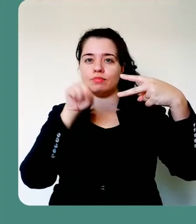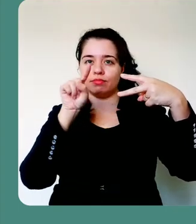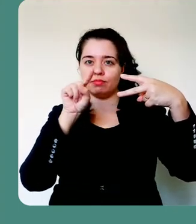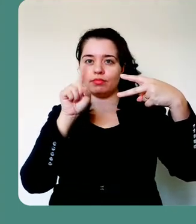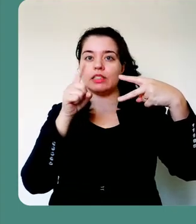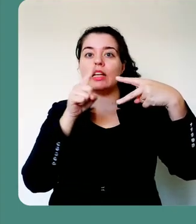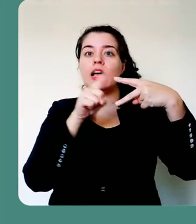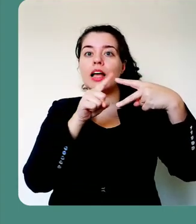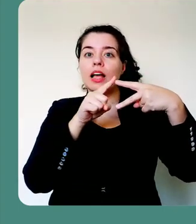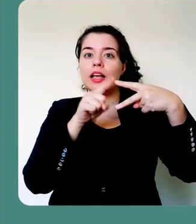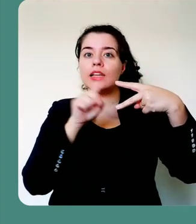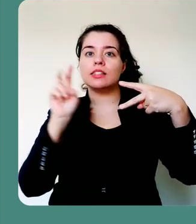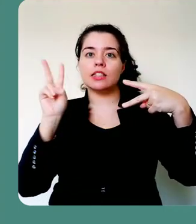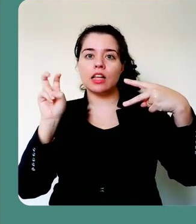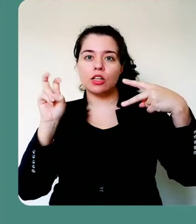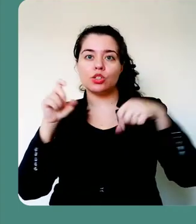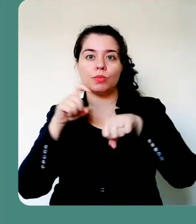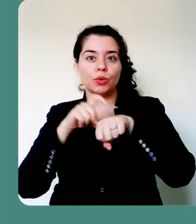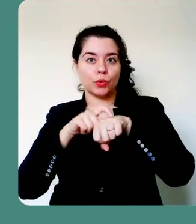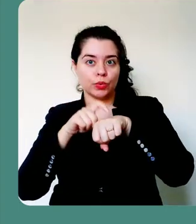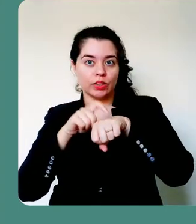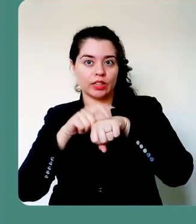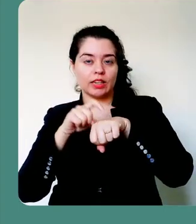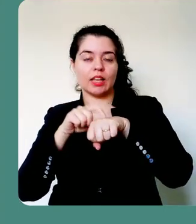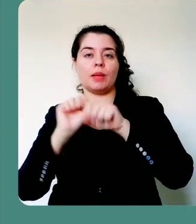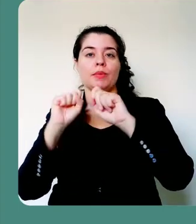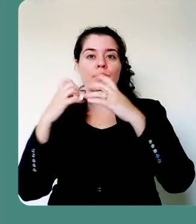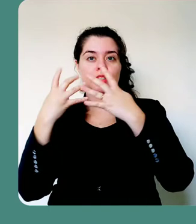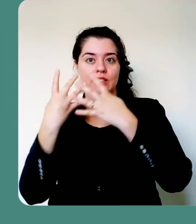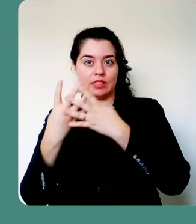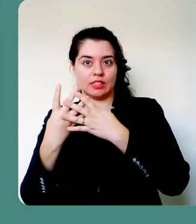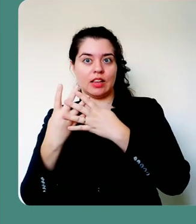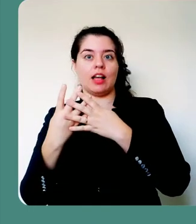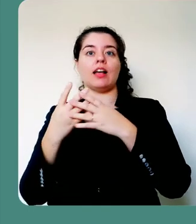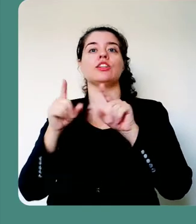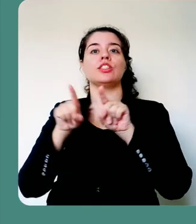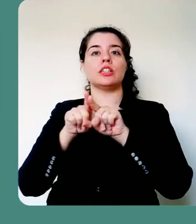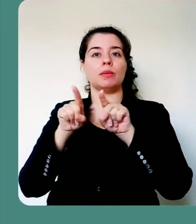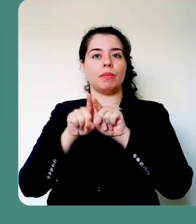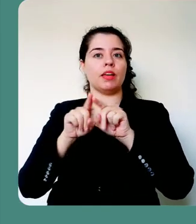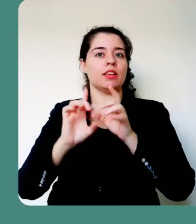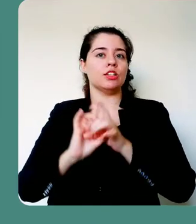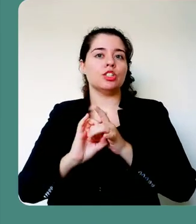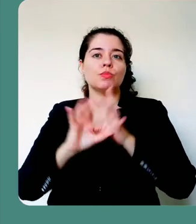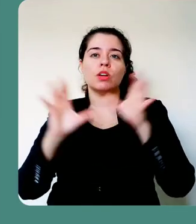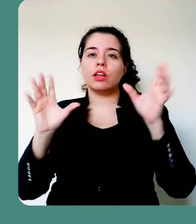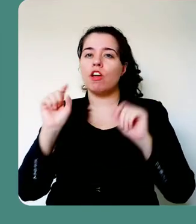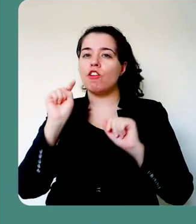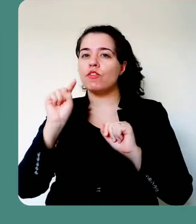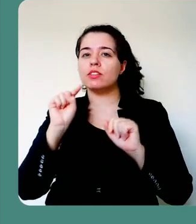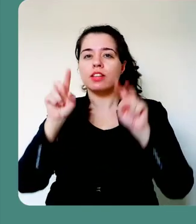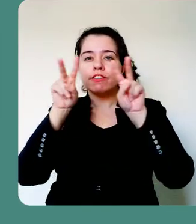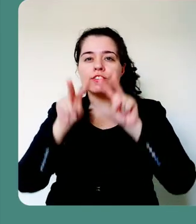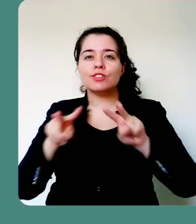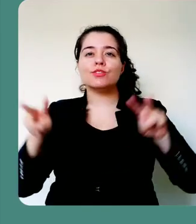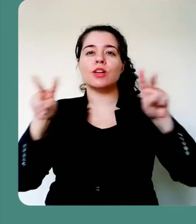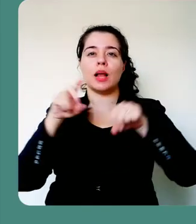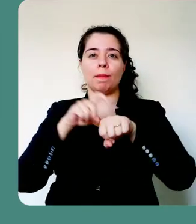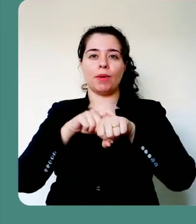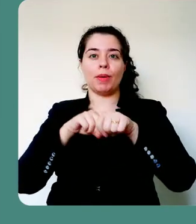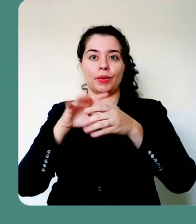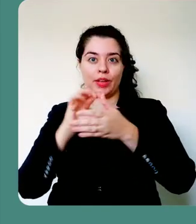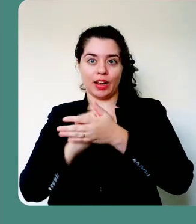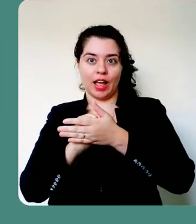primeira diz respeito que o tempo de slide e animação vão ficar disponíveis para você visualizar durante a